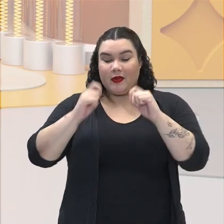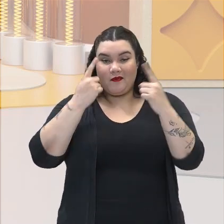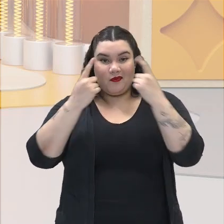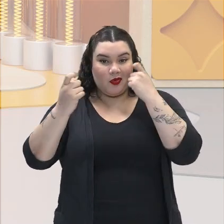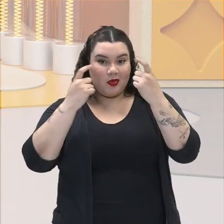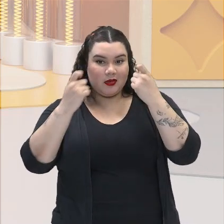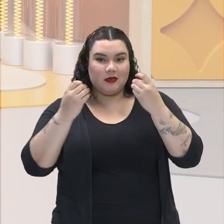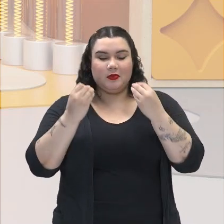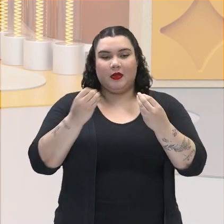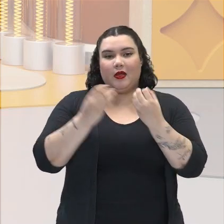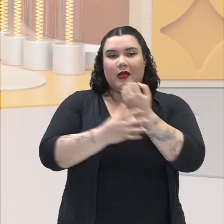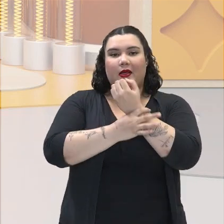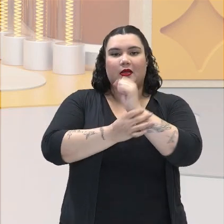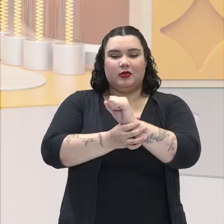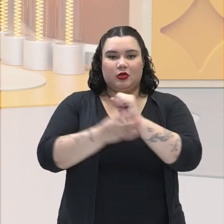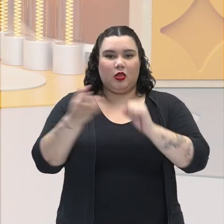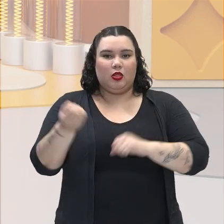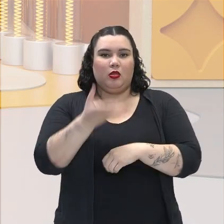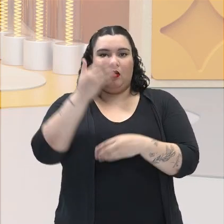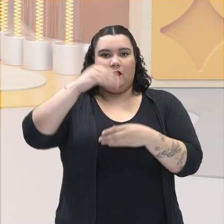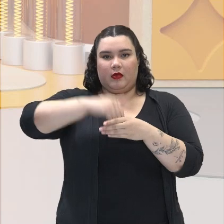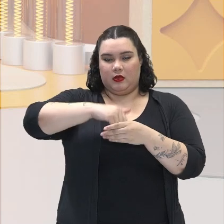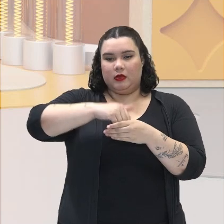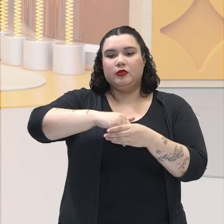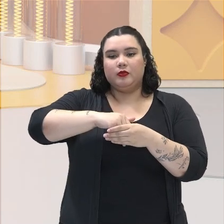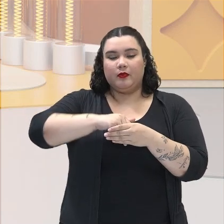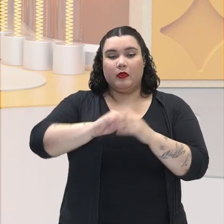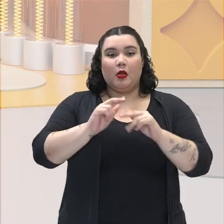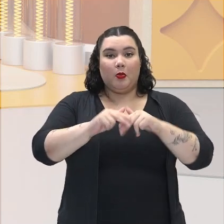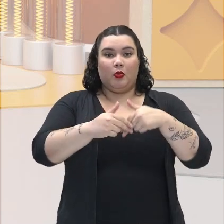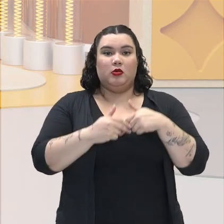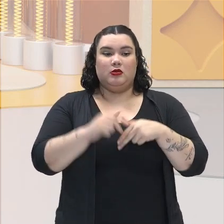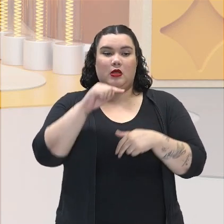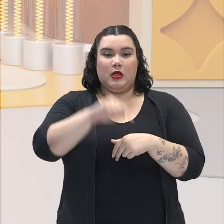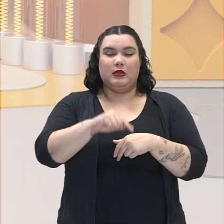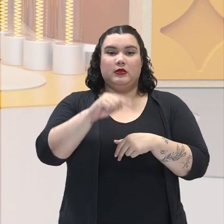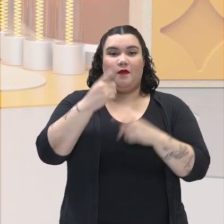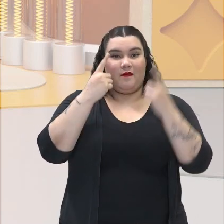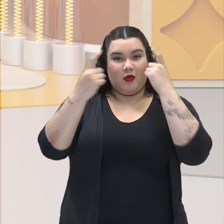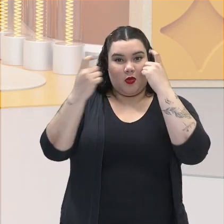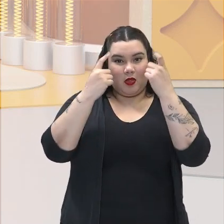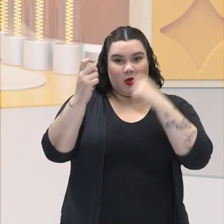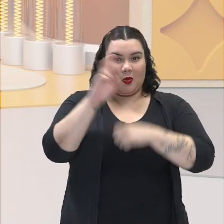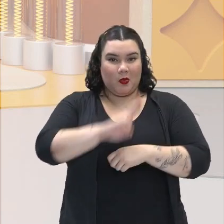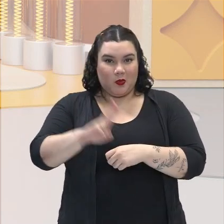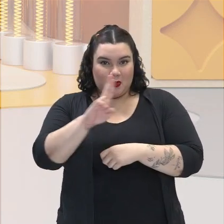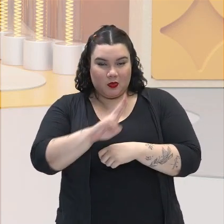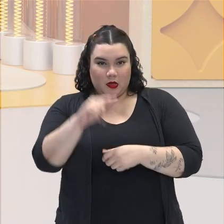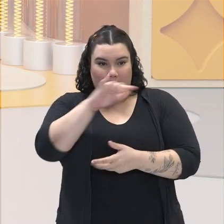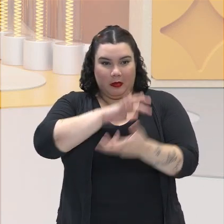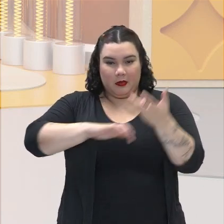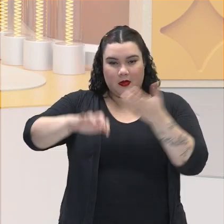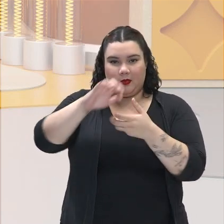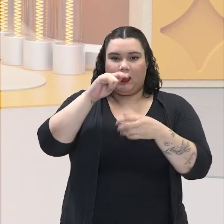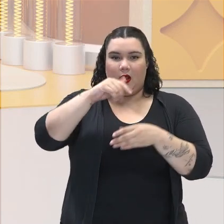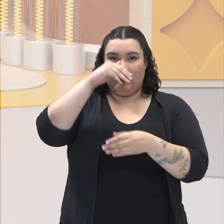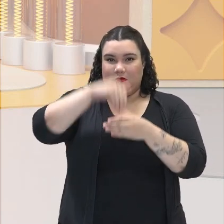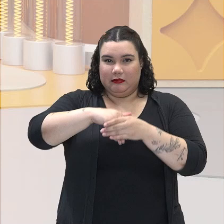garantir novas eleições. E por conta da violência que foi utilizada nesse momento, que essa eleição foi